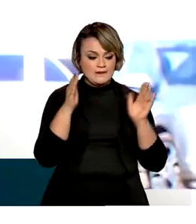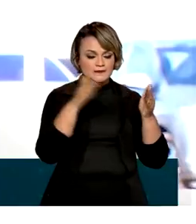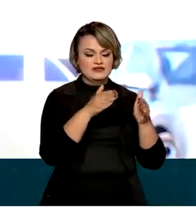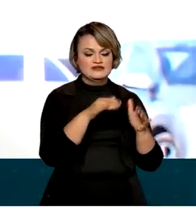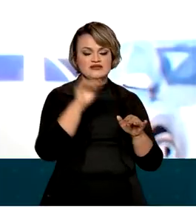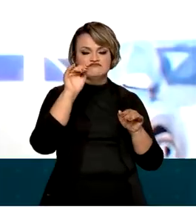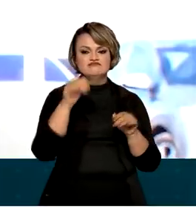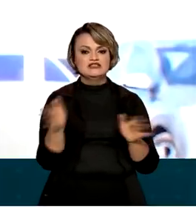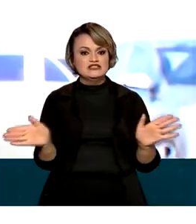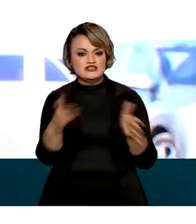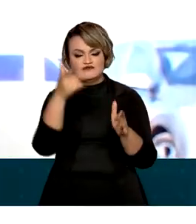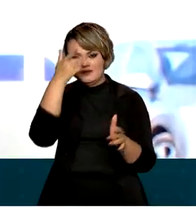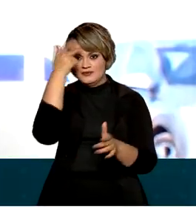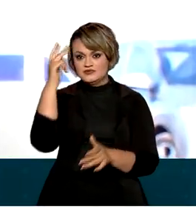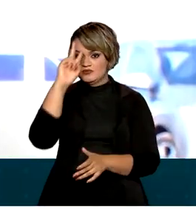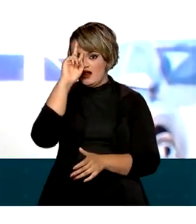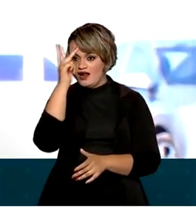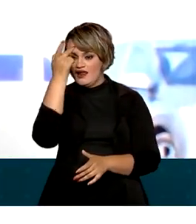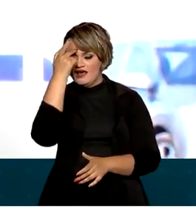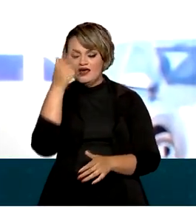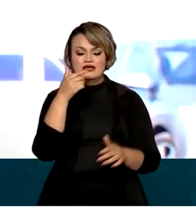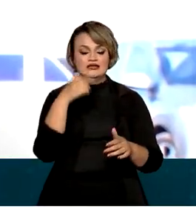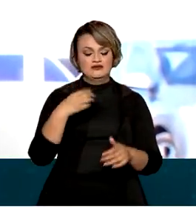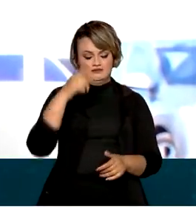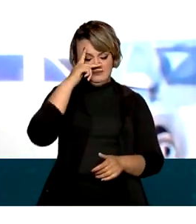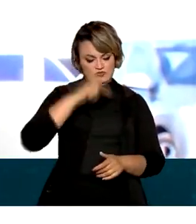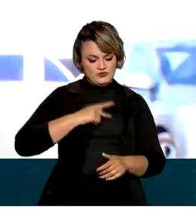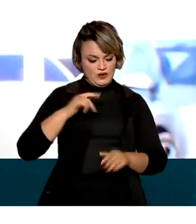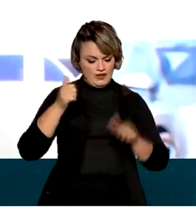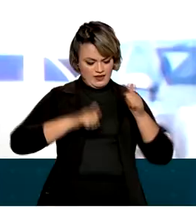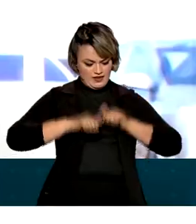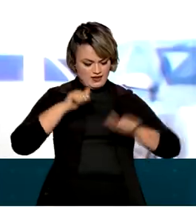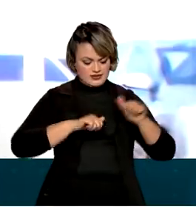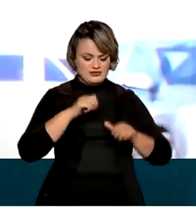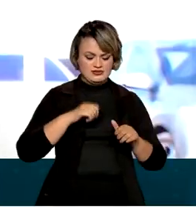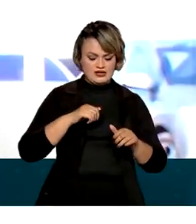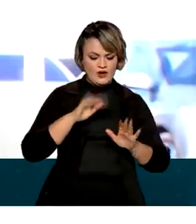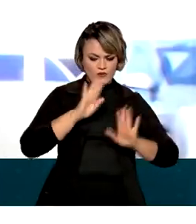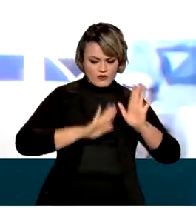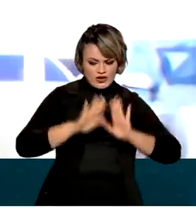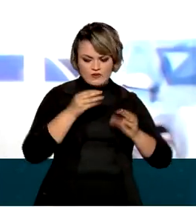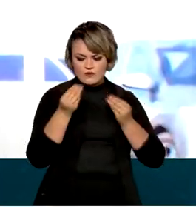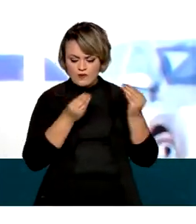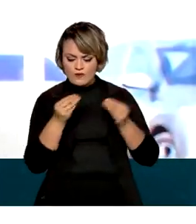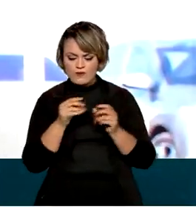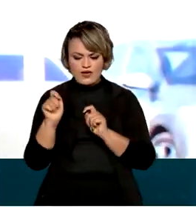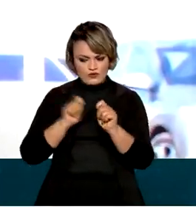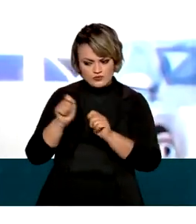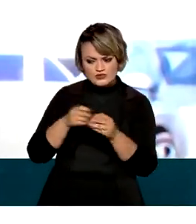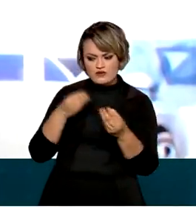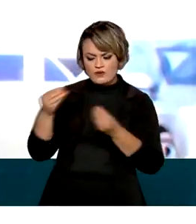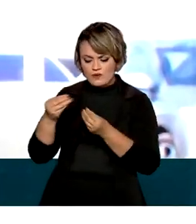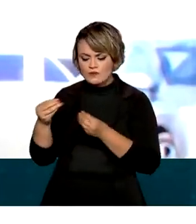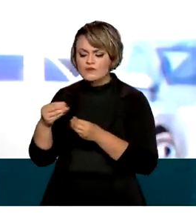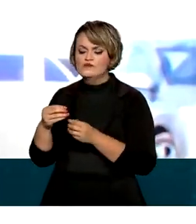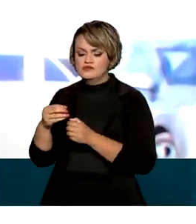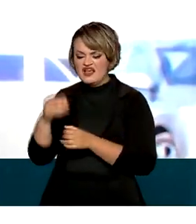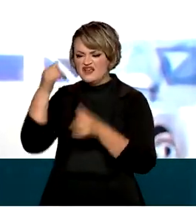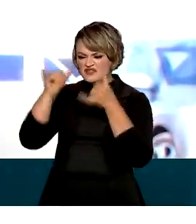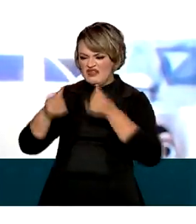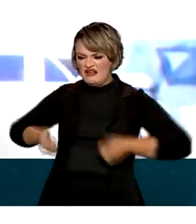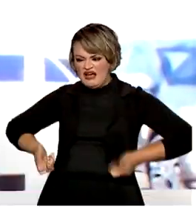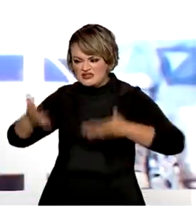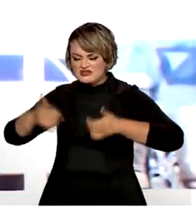coletiva, no trabalho diário de cada servidor, no cuidado, na transformação digital, evitando cada vez